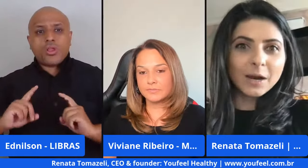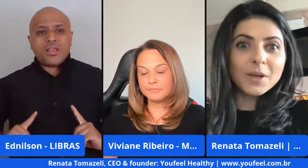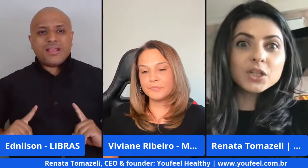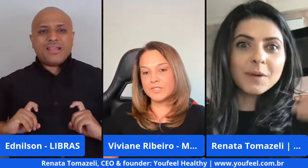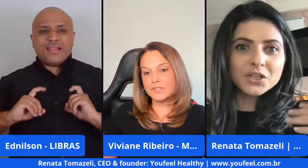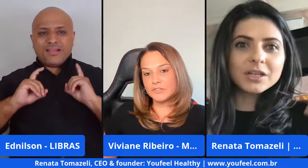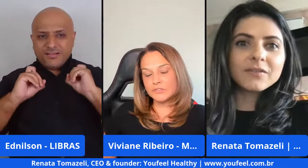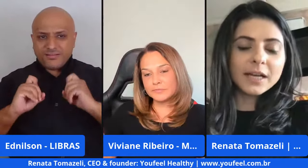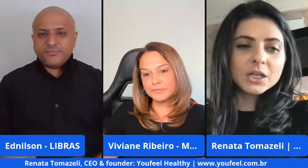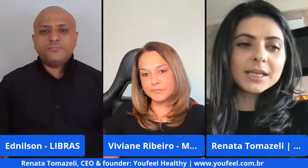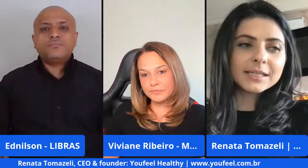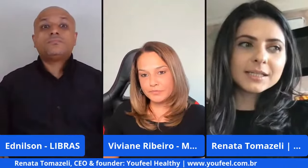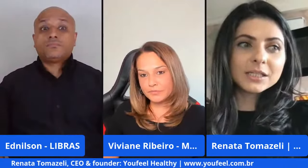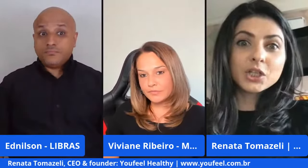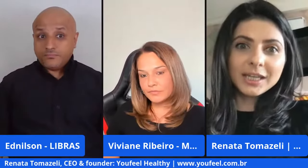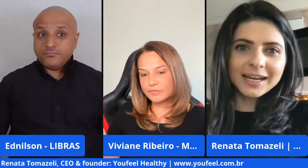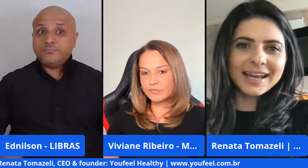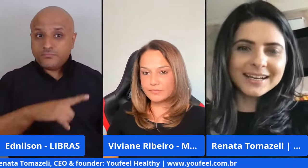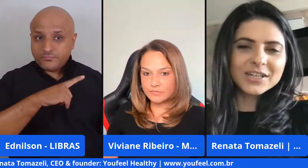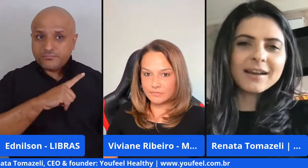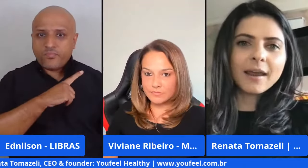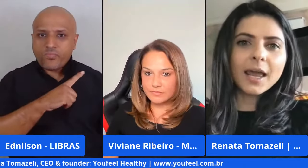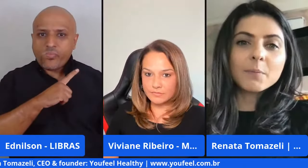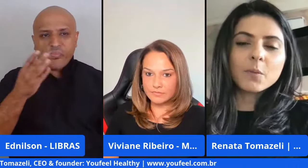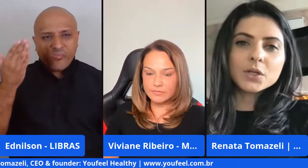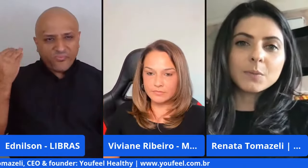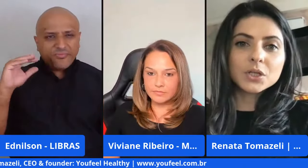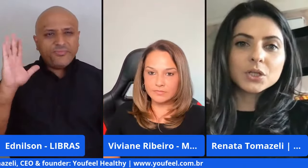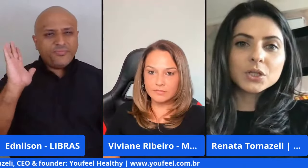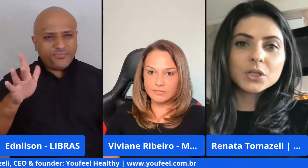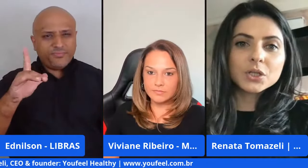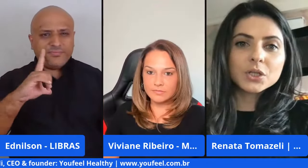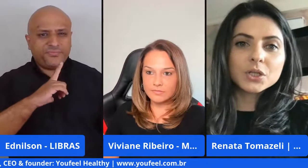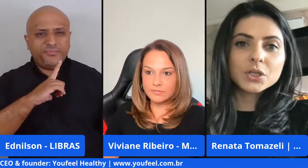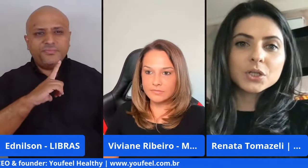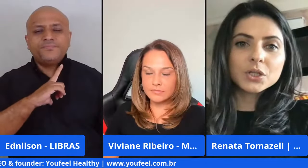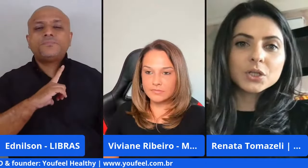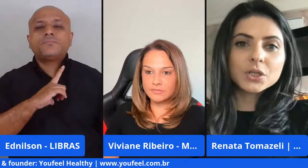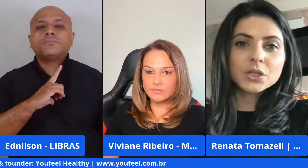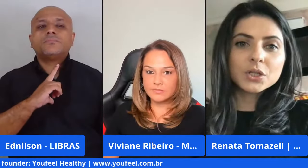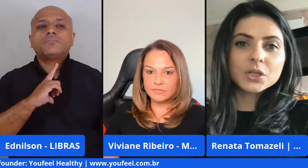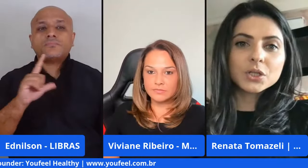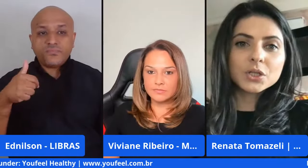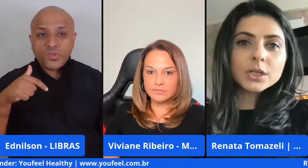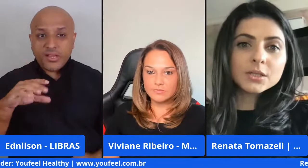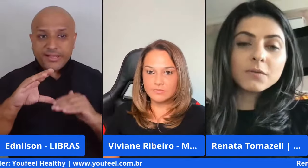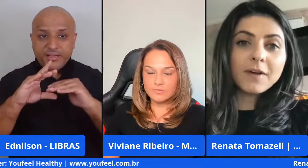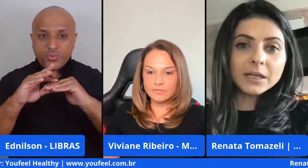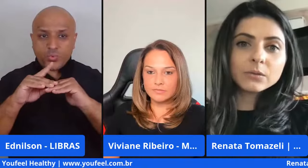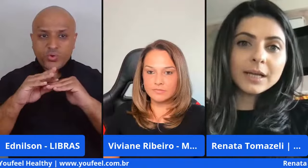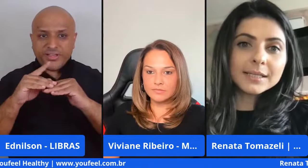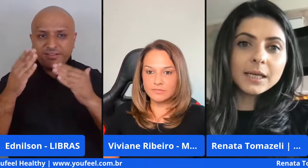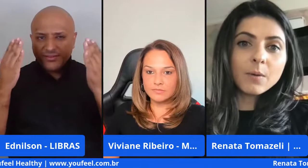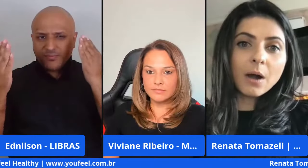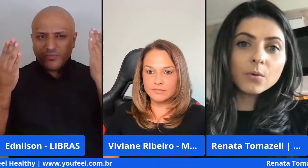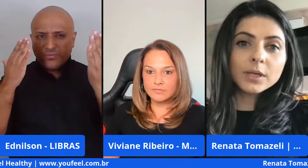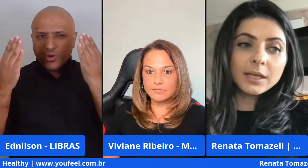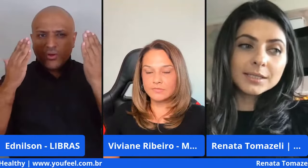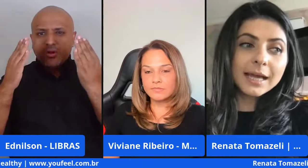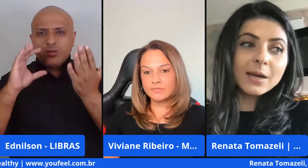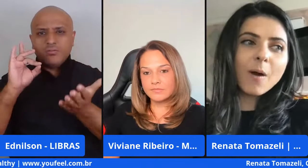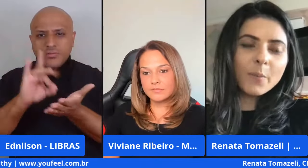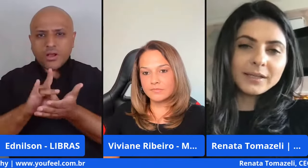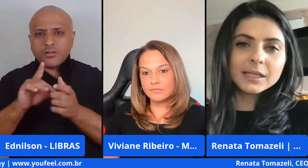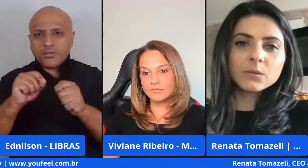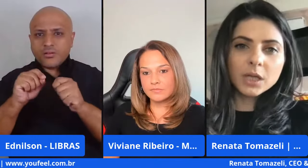tem uma estimativa né de que se tinha né já naquela época uma estimativa de que as doenças psicológicas de fato né seriam algo